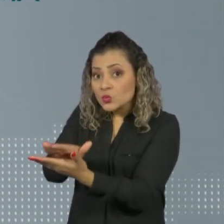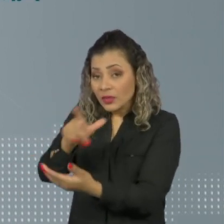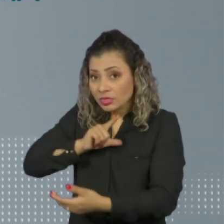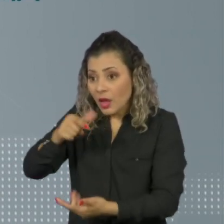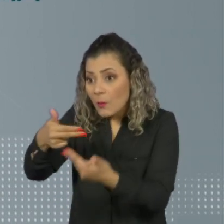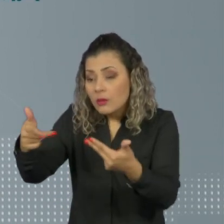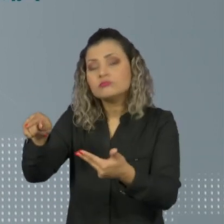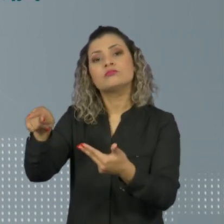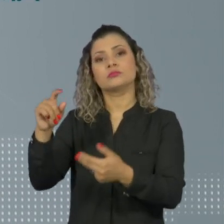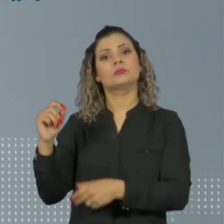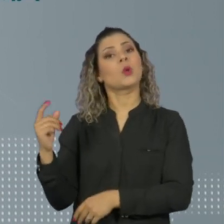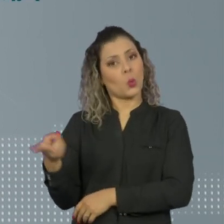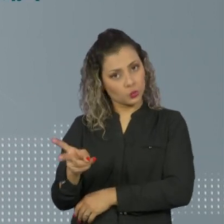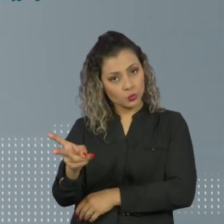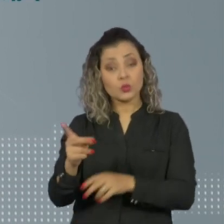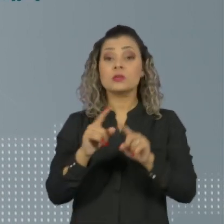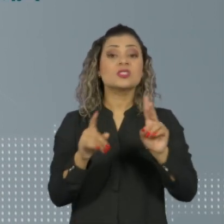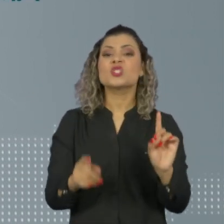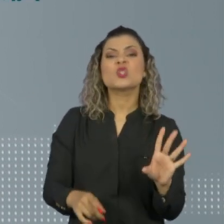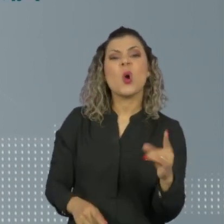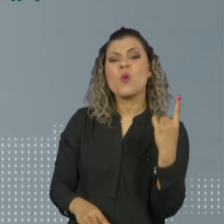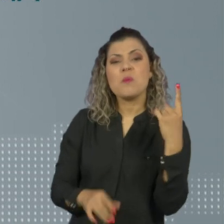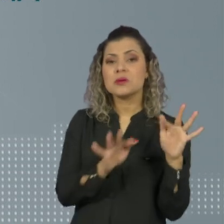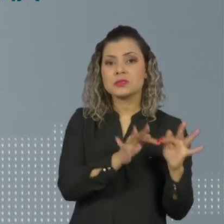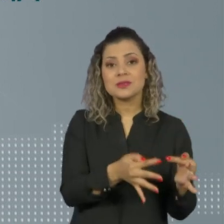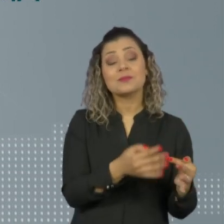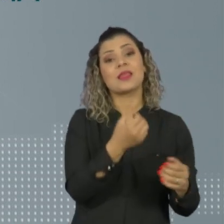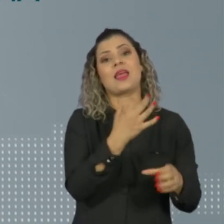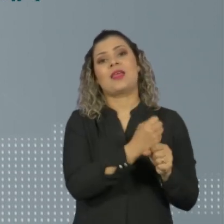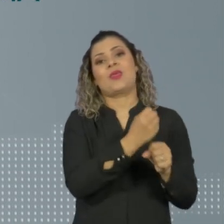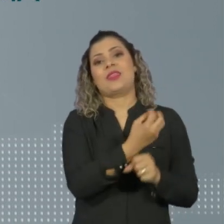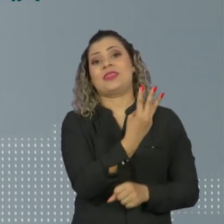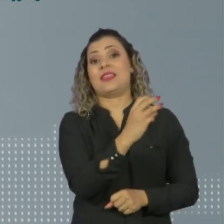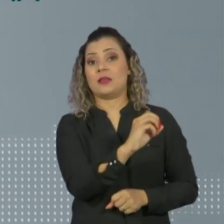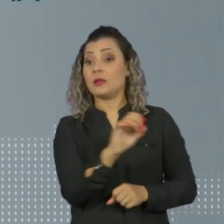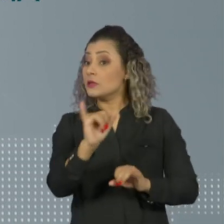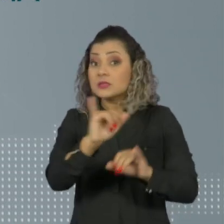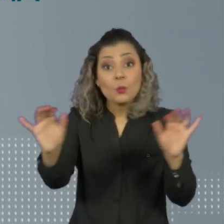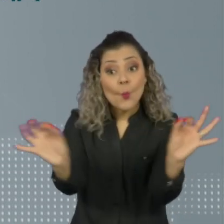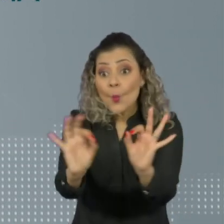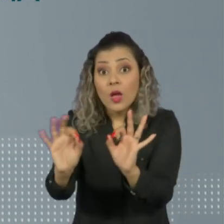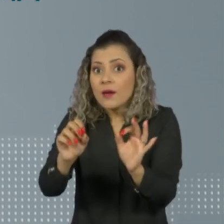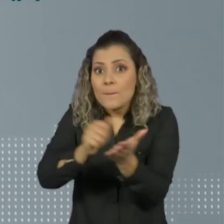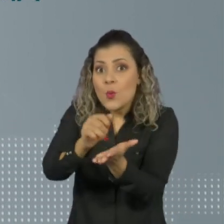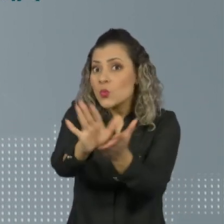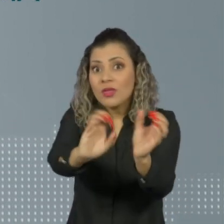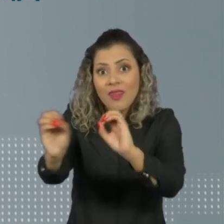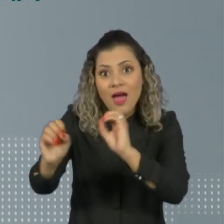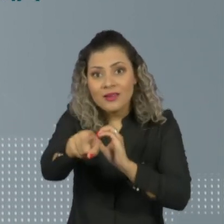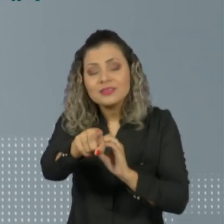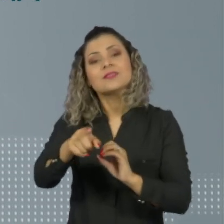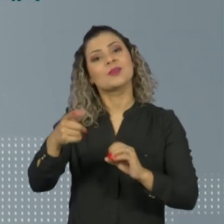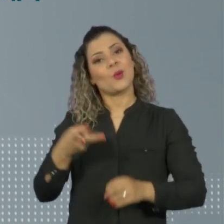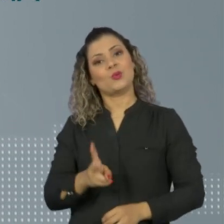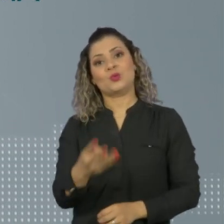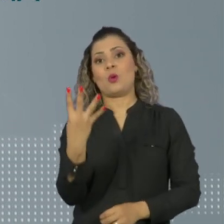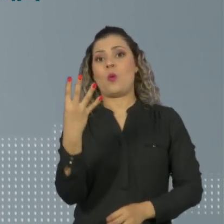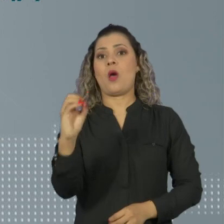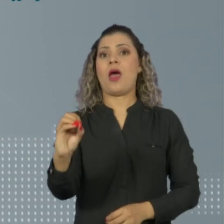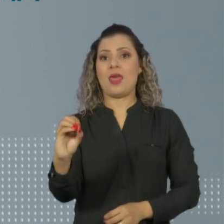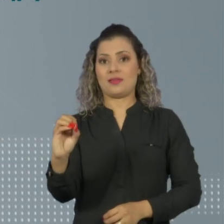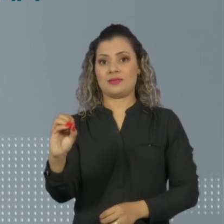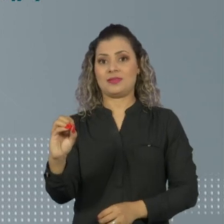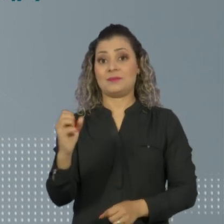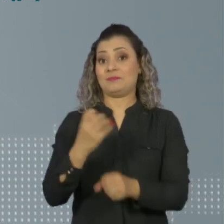tiver cometido apenas uma, passaria a 30 pontos. E para quem não tiver uma infração gravíssima, a carteira seria caçada